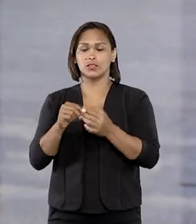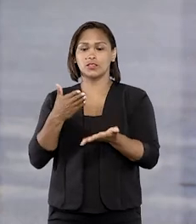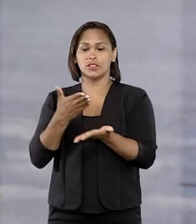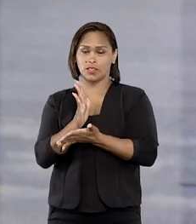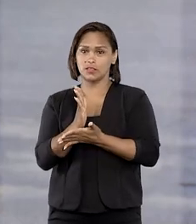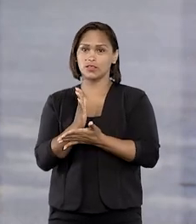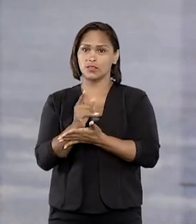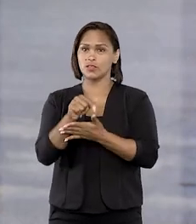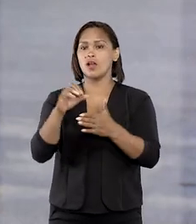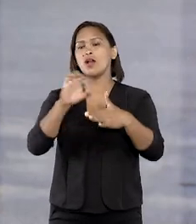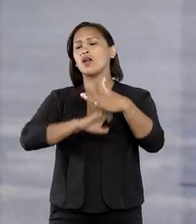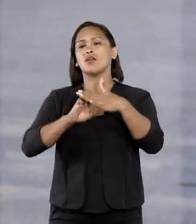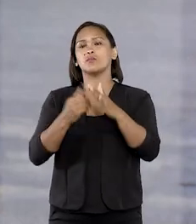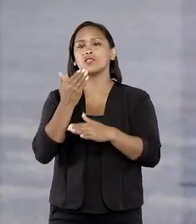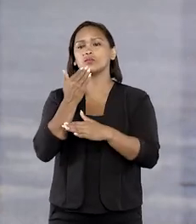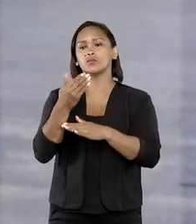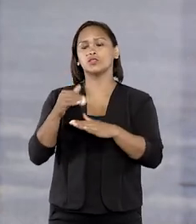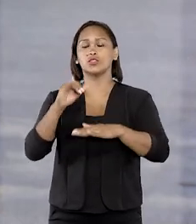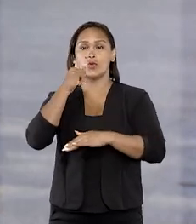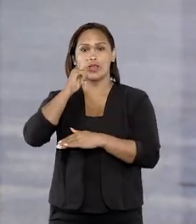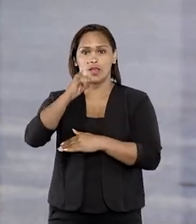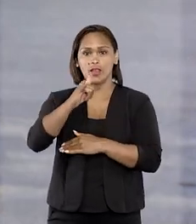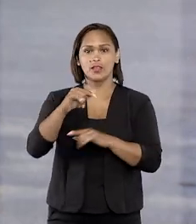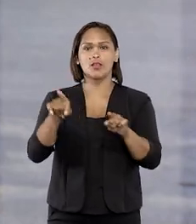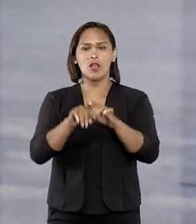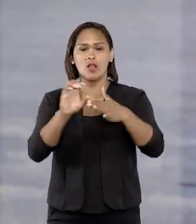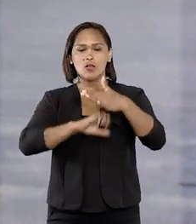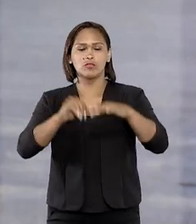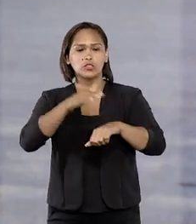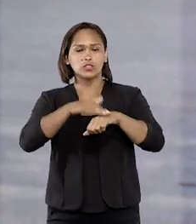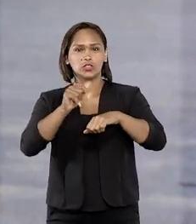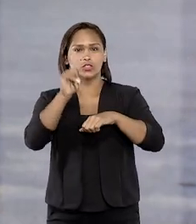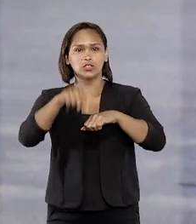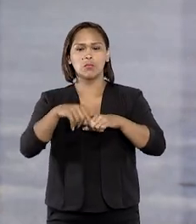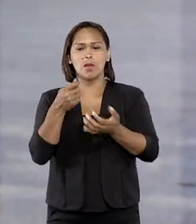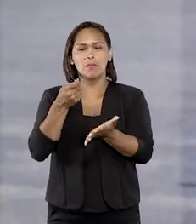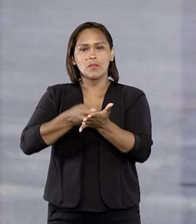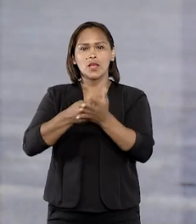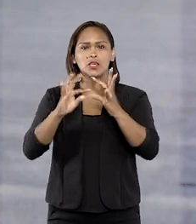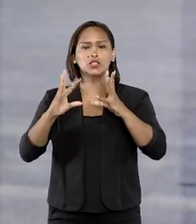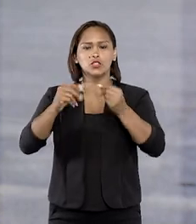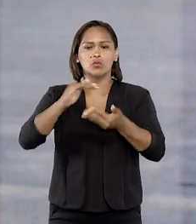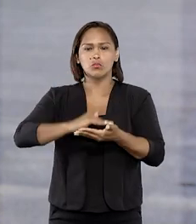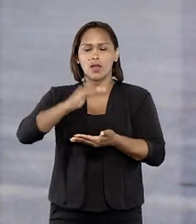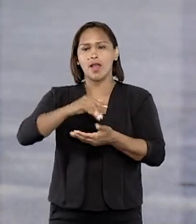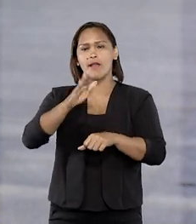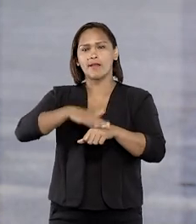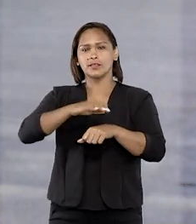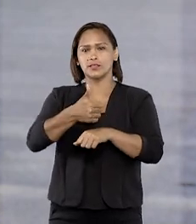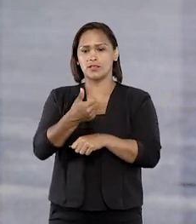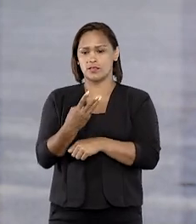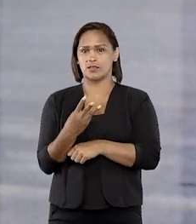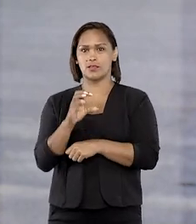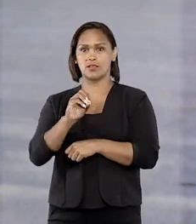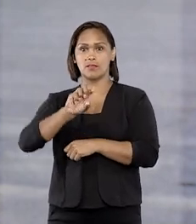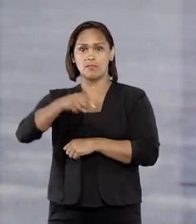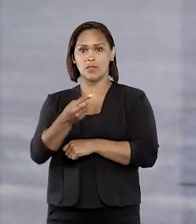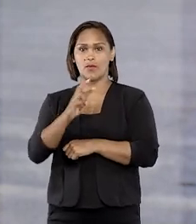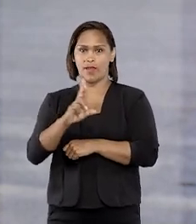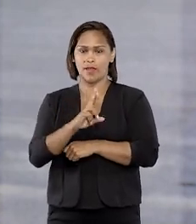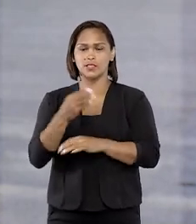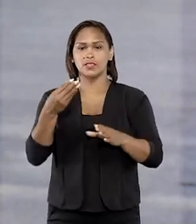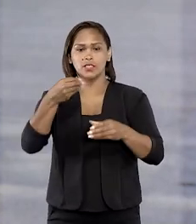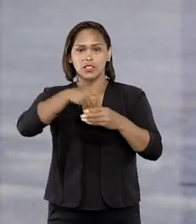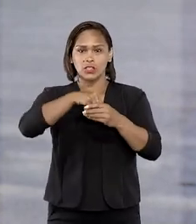Na execução, a empresa pediu que a Eletrobras fosse intimada a pagar o montante de pouco mais de R 130 mil,